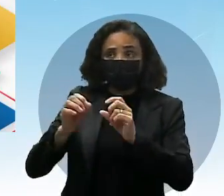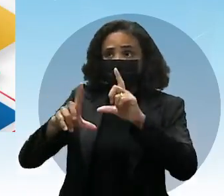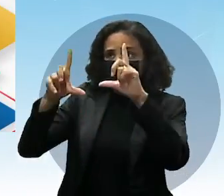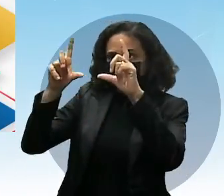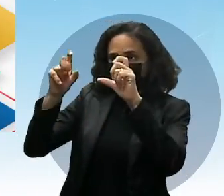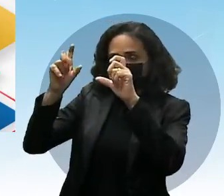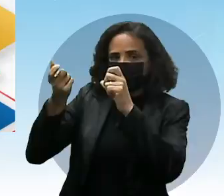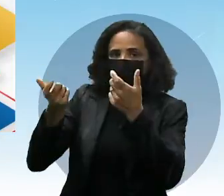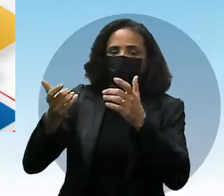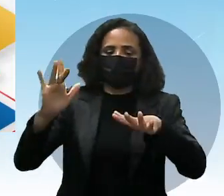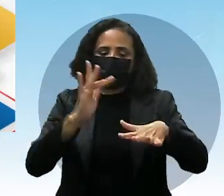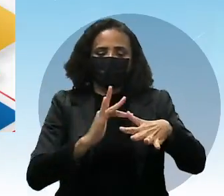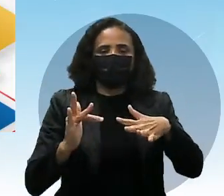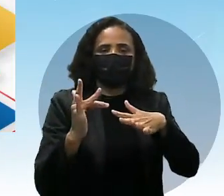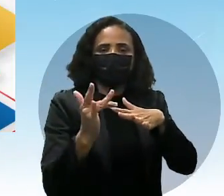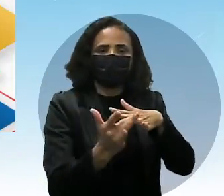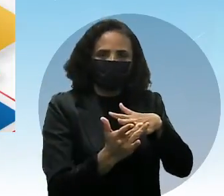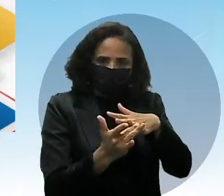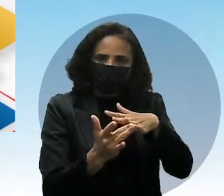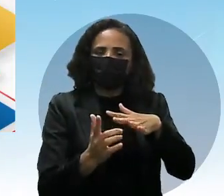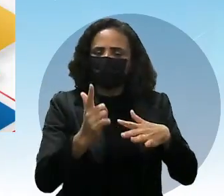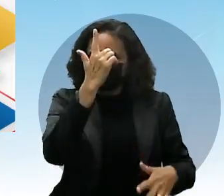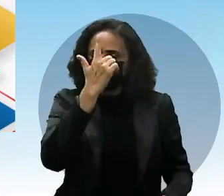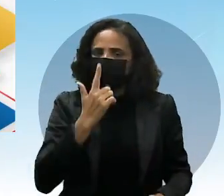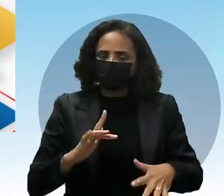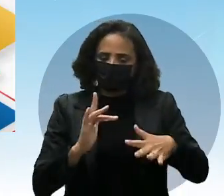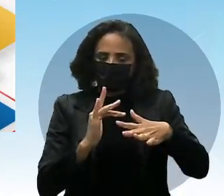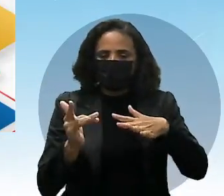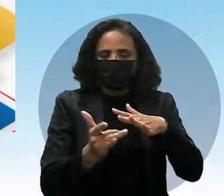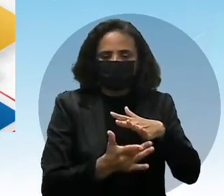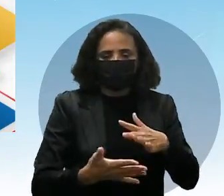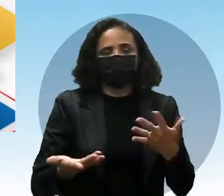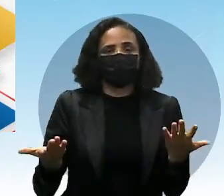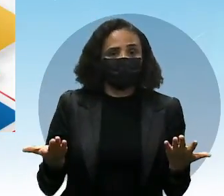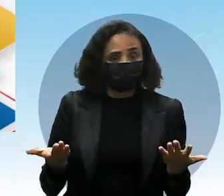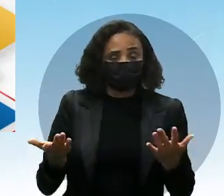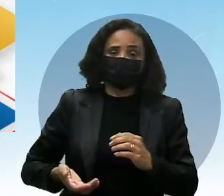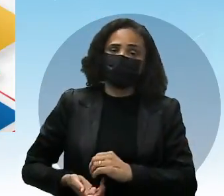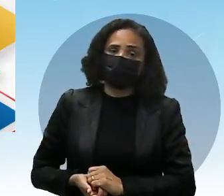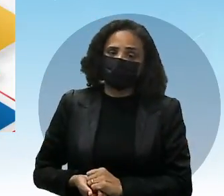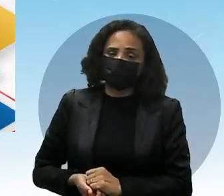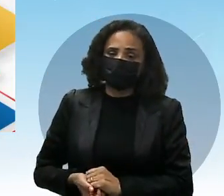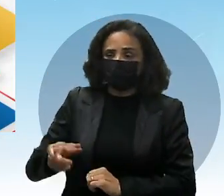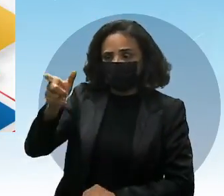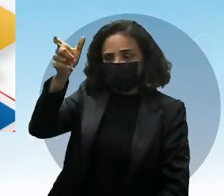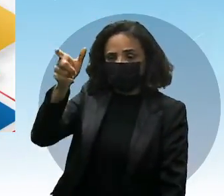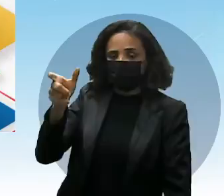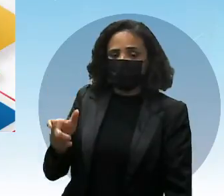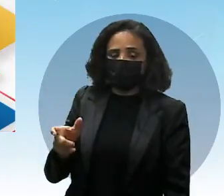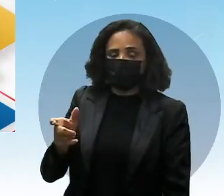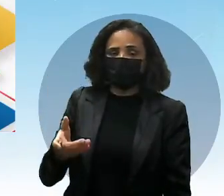perfil, a sua foto com o seu perfil, né? Na sua rede social. Seu perfil,